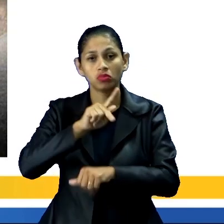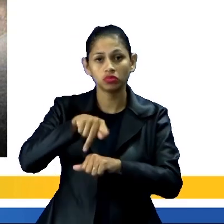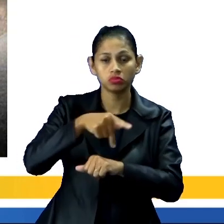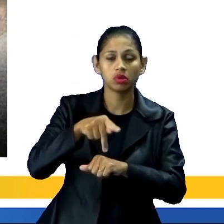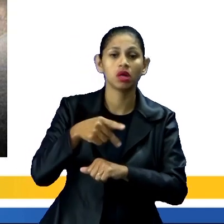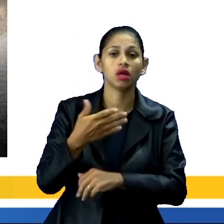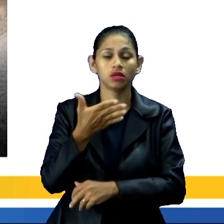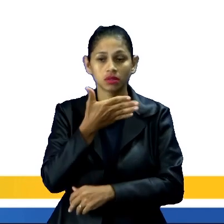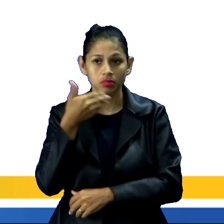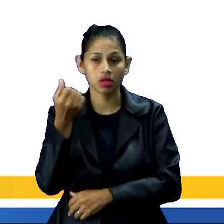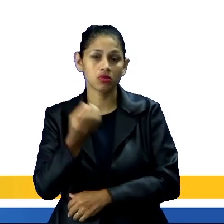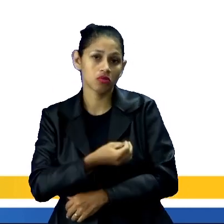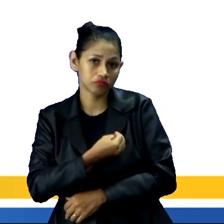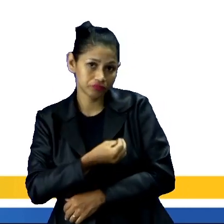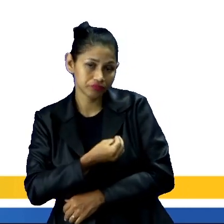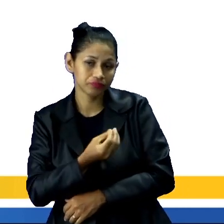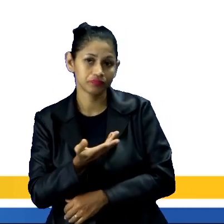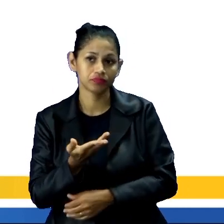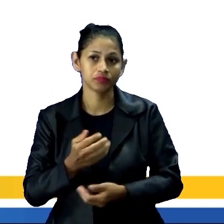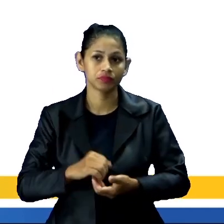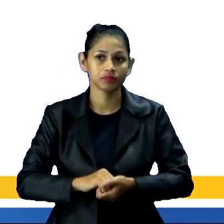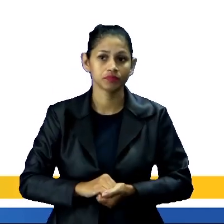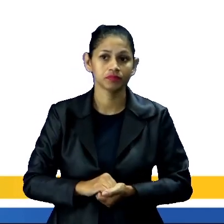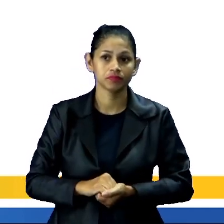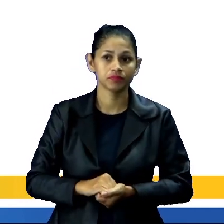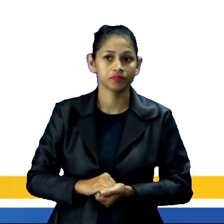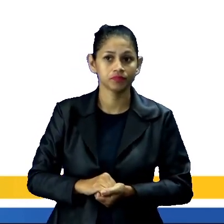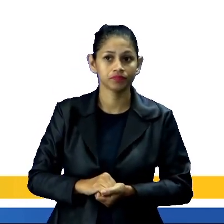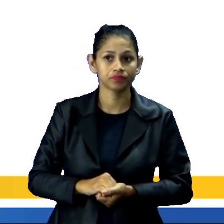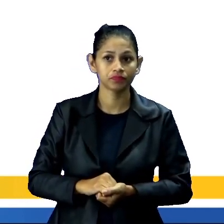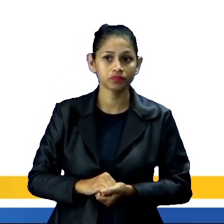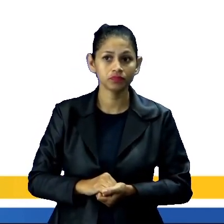destruído, né, na cidade deles. Vocês veem também, ó.